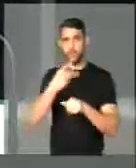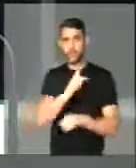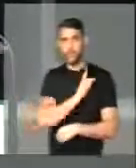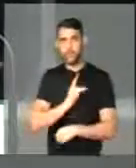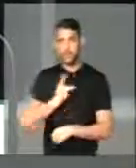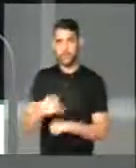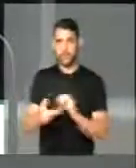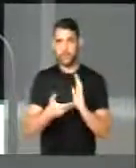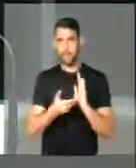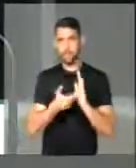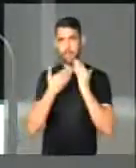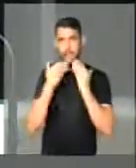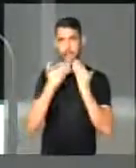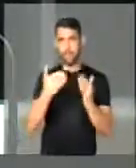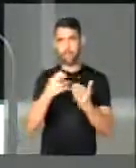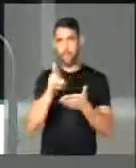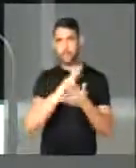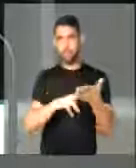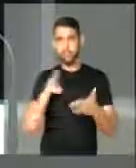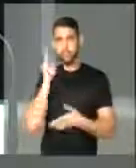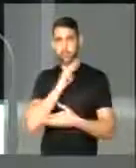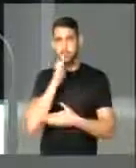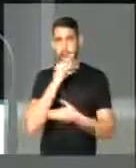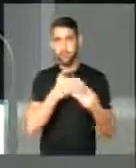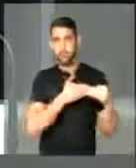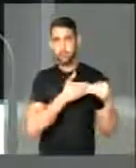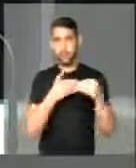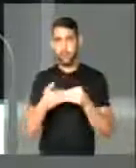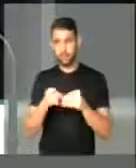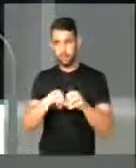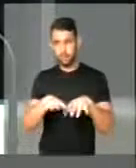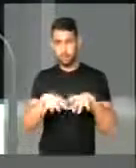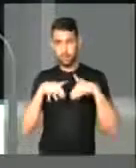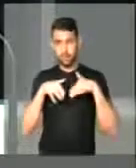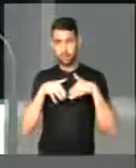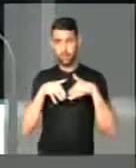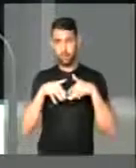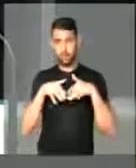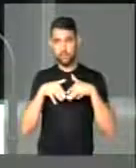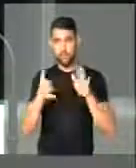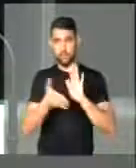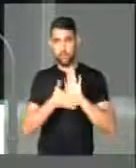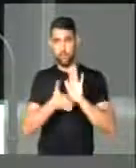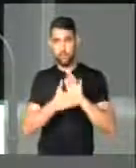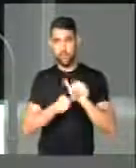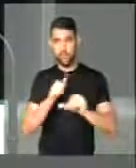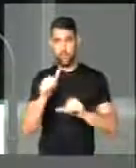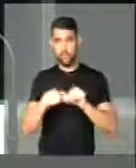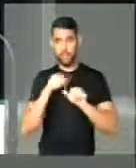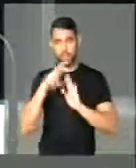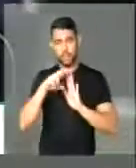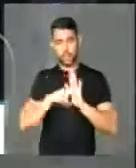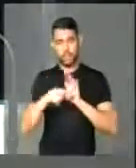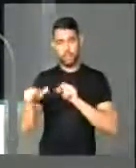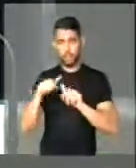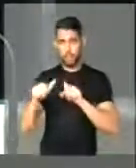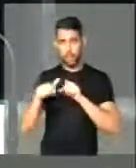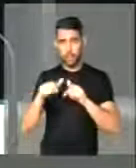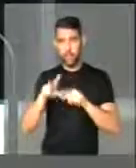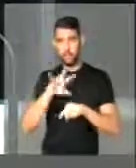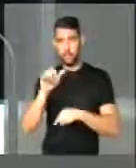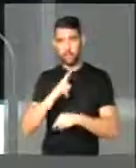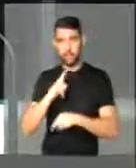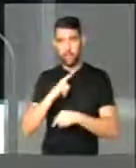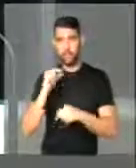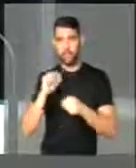que deseja apresentar um regime de urgência para trazer a plenário à proposta de reforma trabalhista. Nós vamos